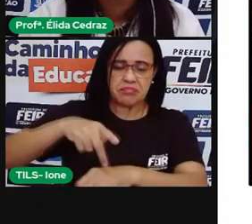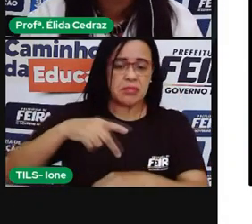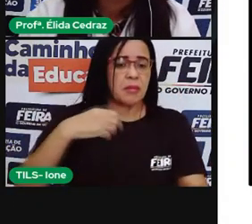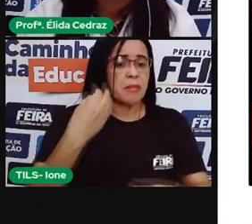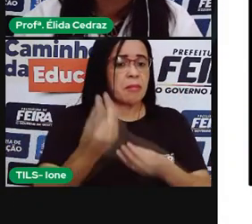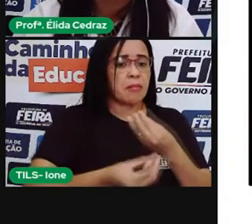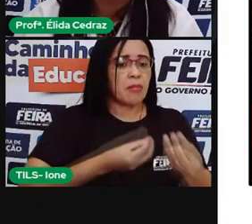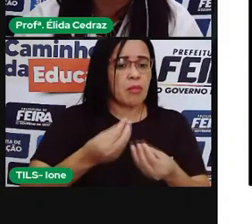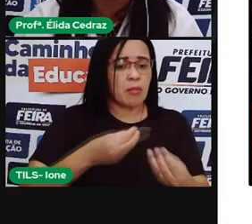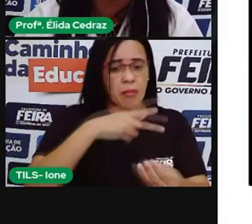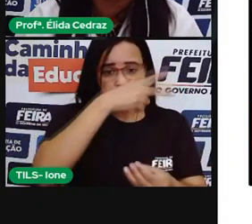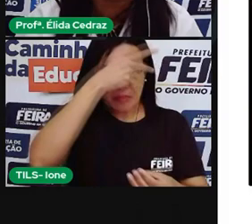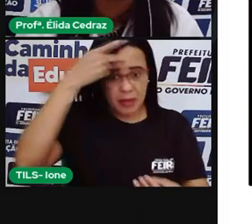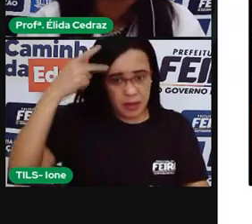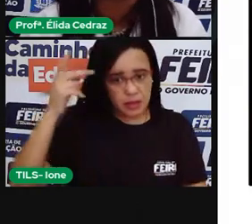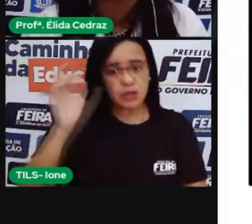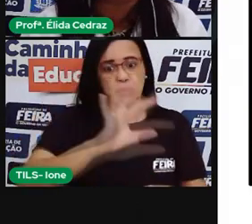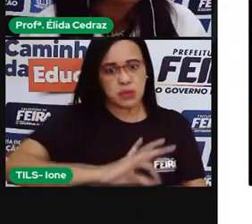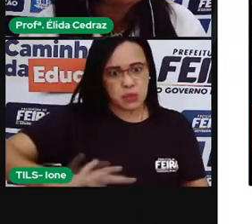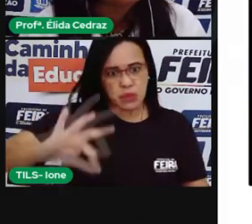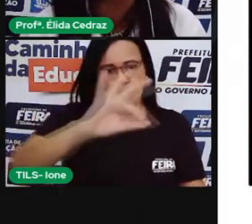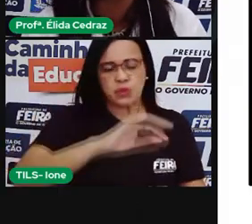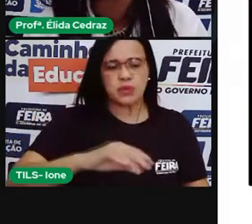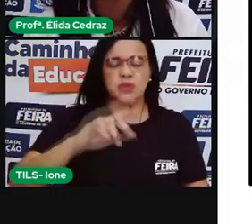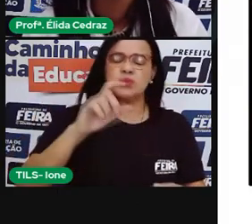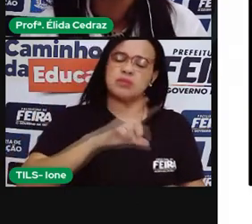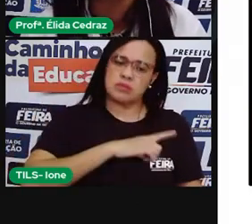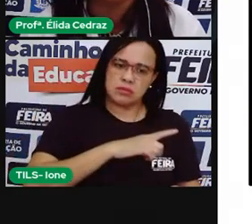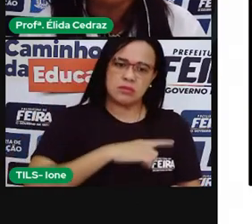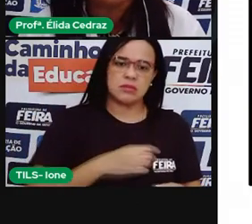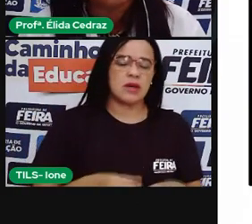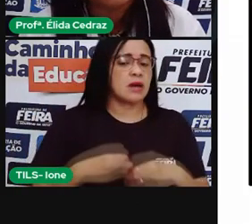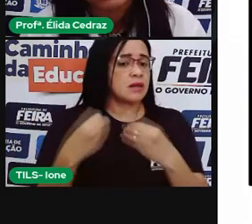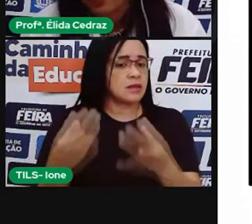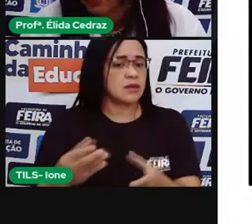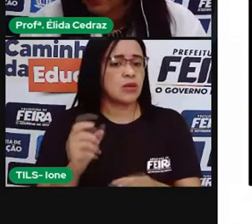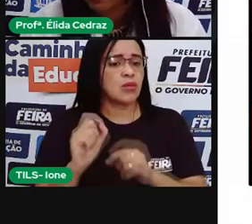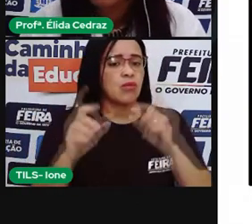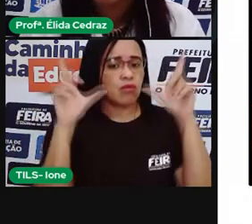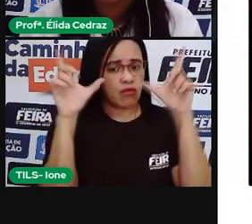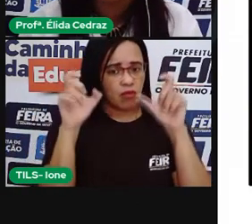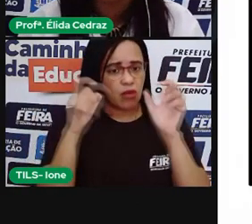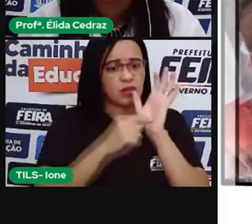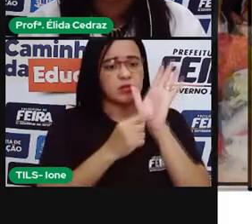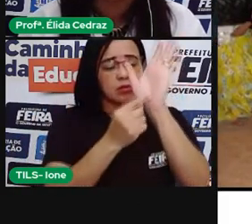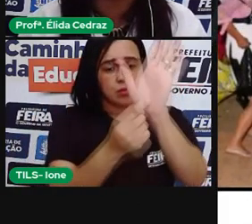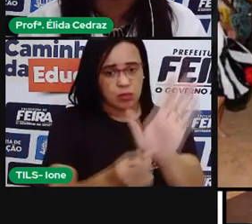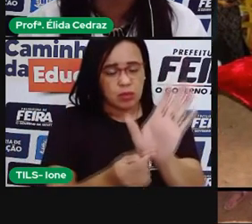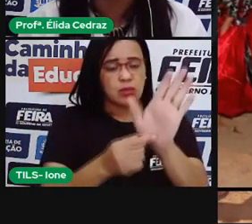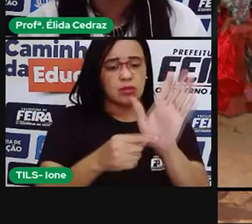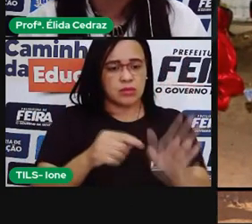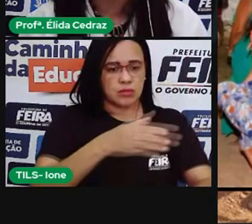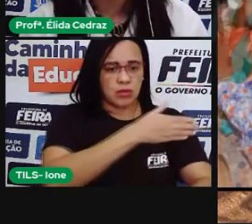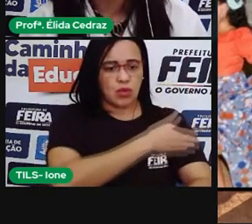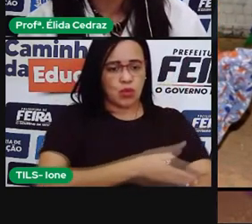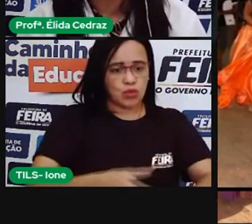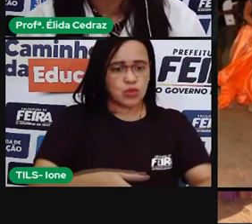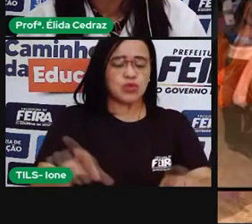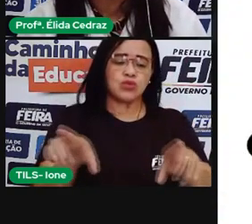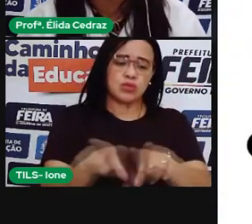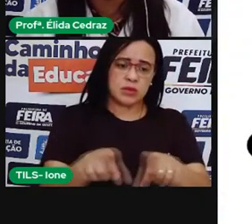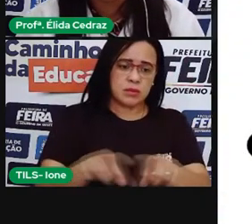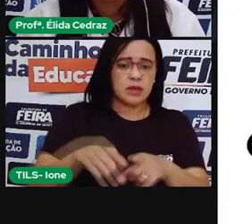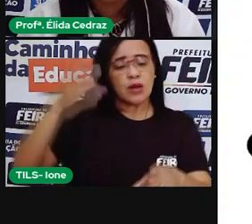de comunidades que disponibilizam essas fotos para a gente conhecer a cultura deles. As